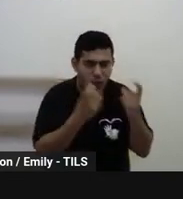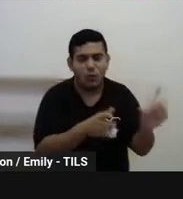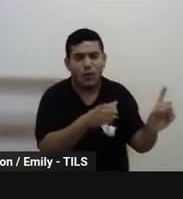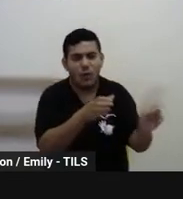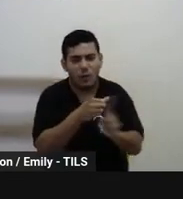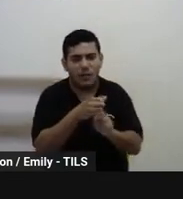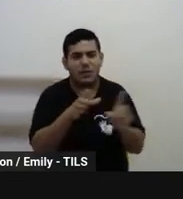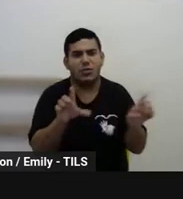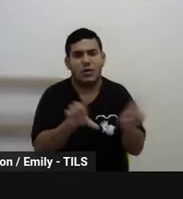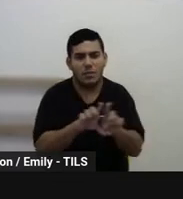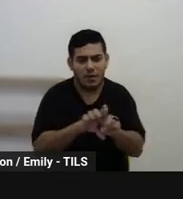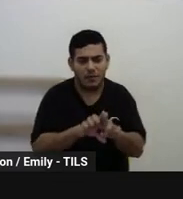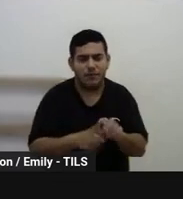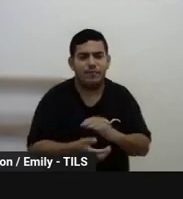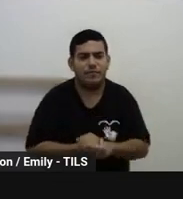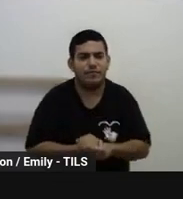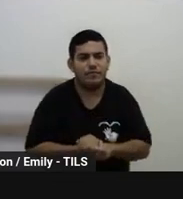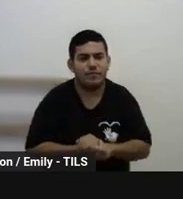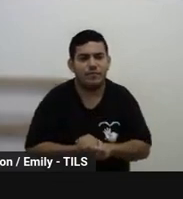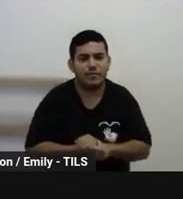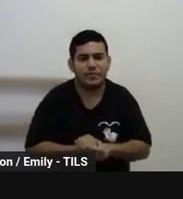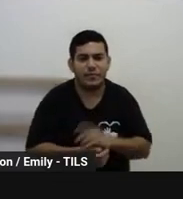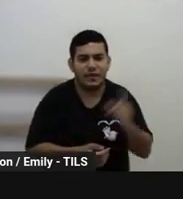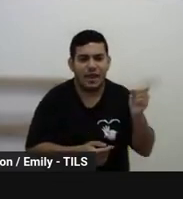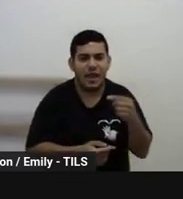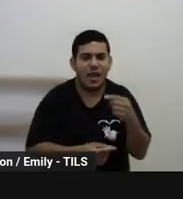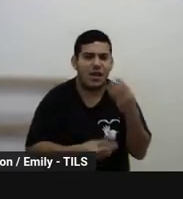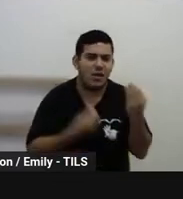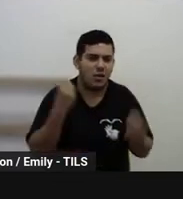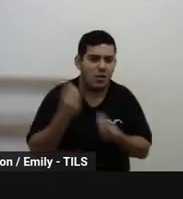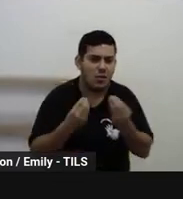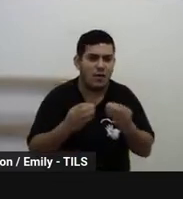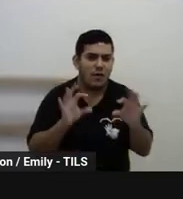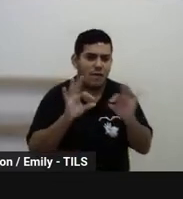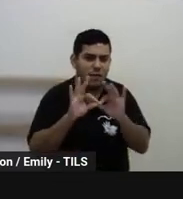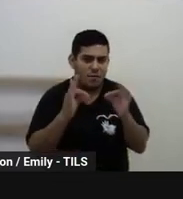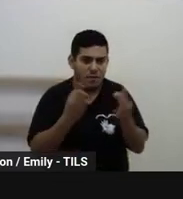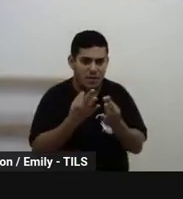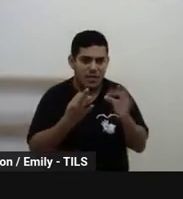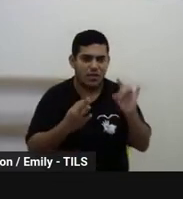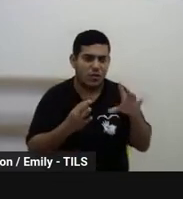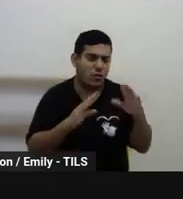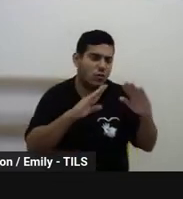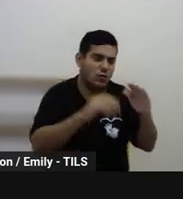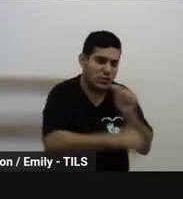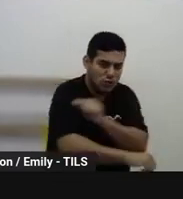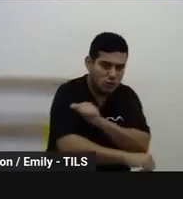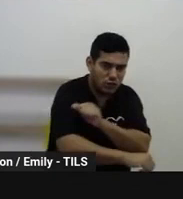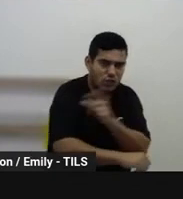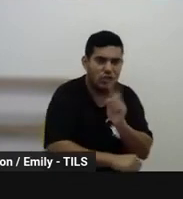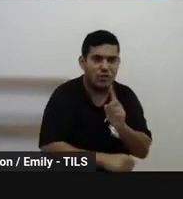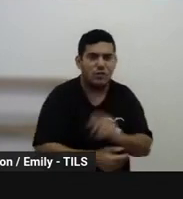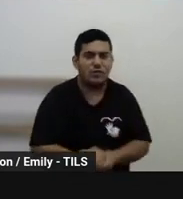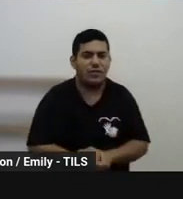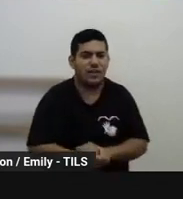nesse sentido, né, com, com as famílias, não só com os estudantes, tá?